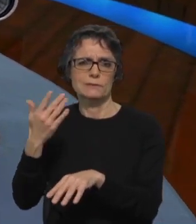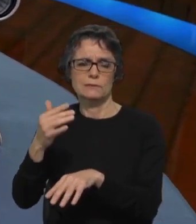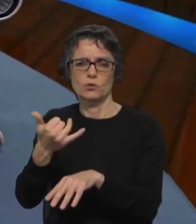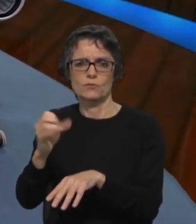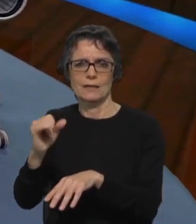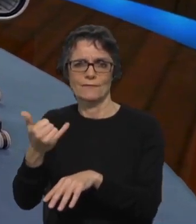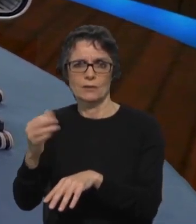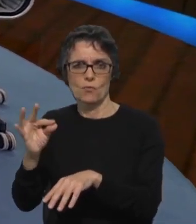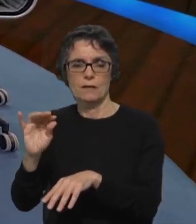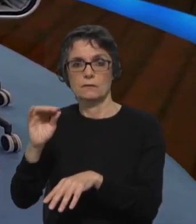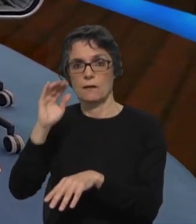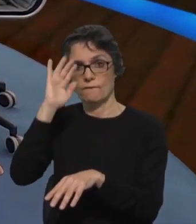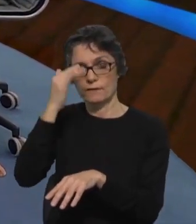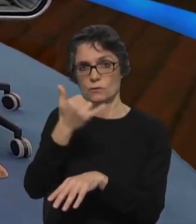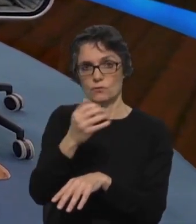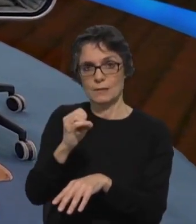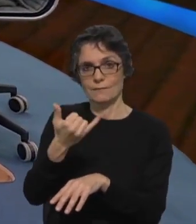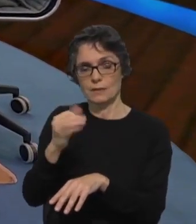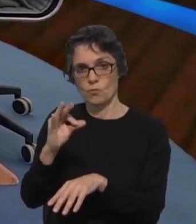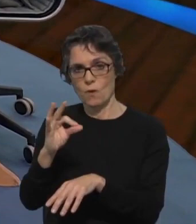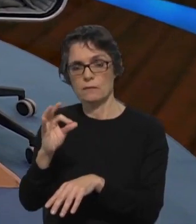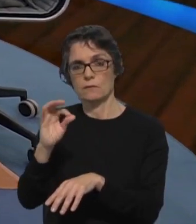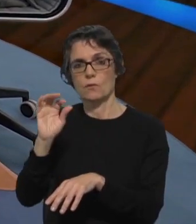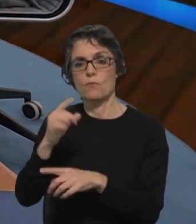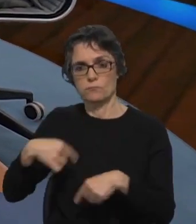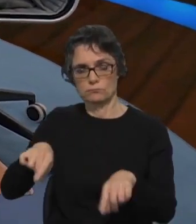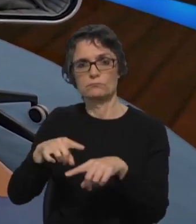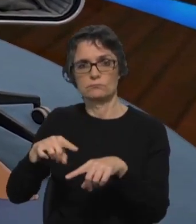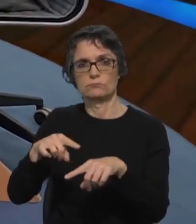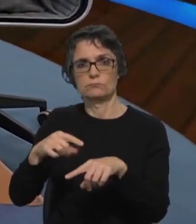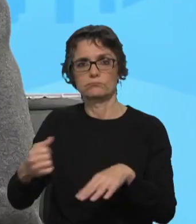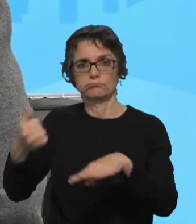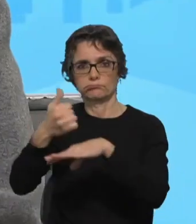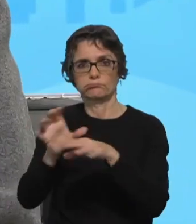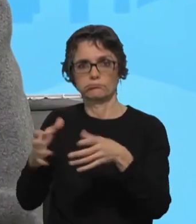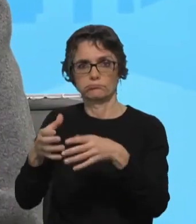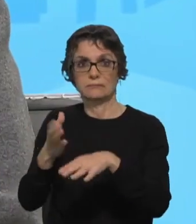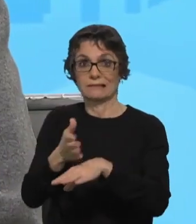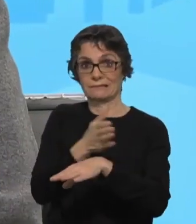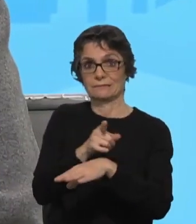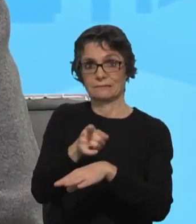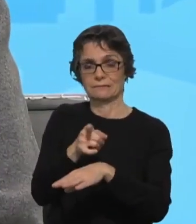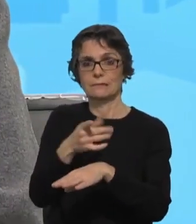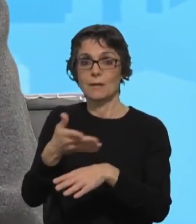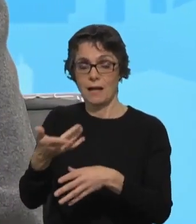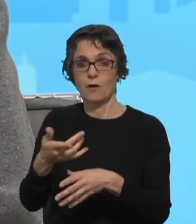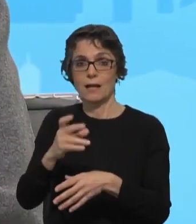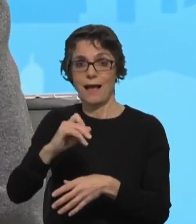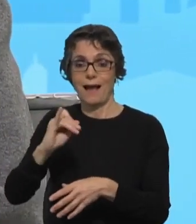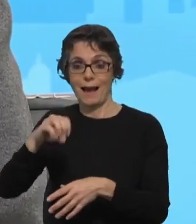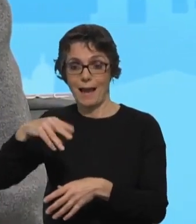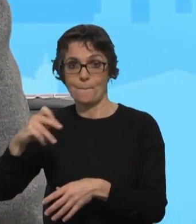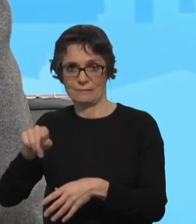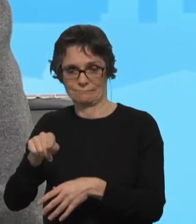fevereiro, felizmente de 2024, conseguimos uma reunião com o Alto Comissariado anterior, mas agora com a AIMA, para